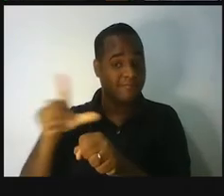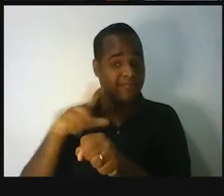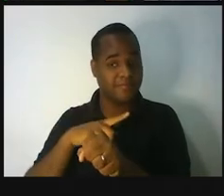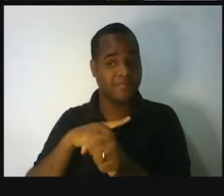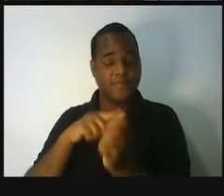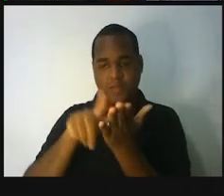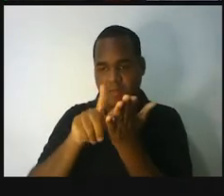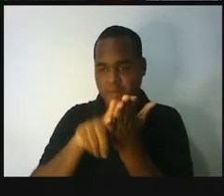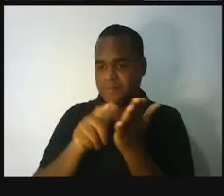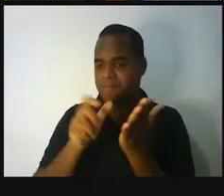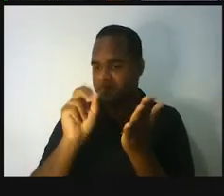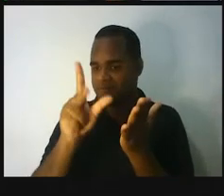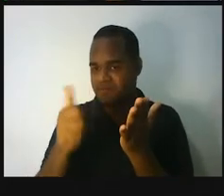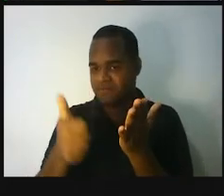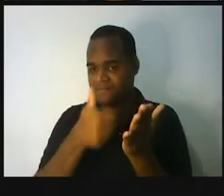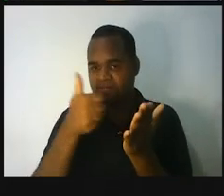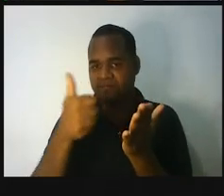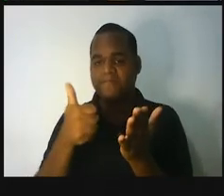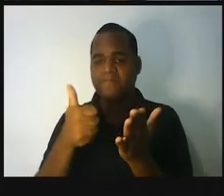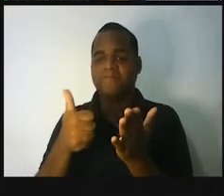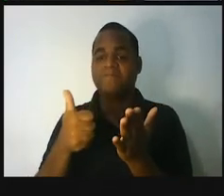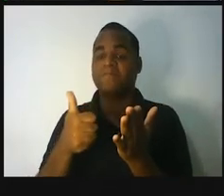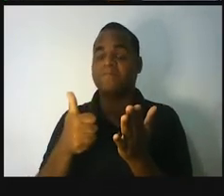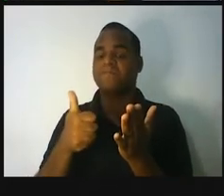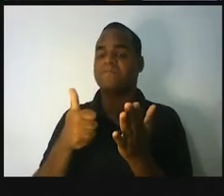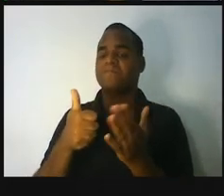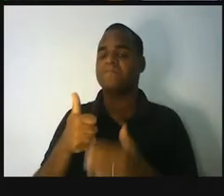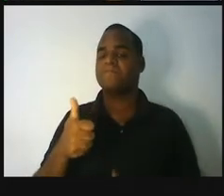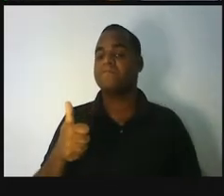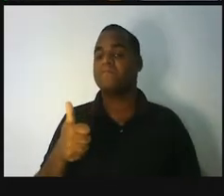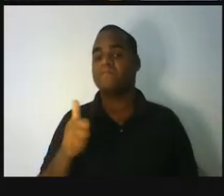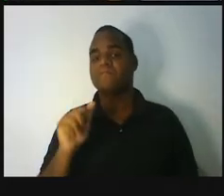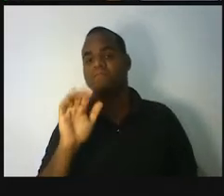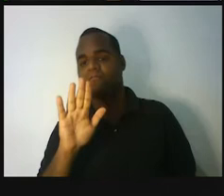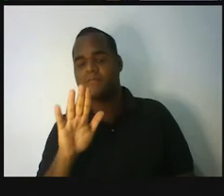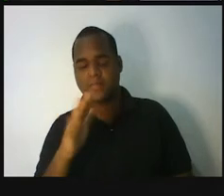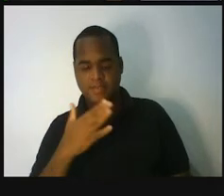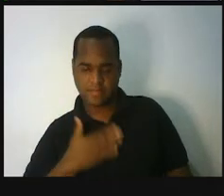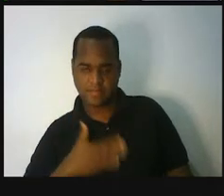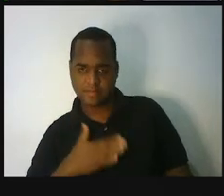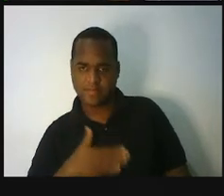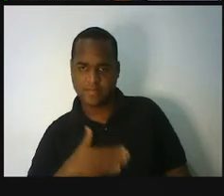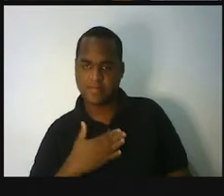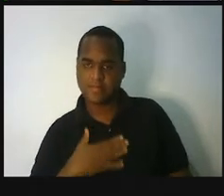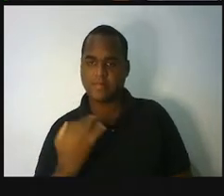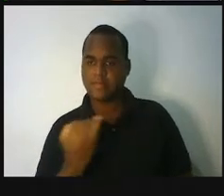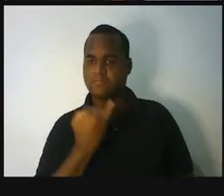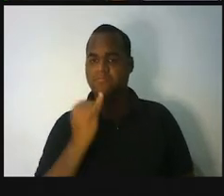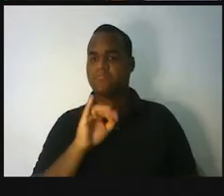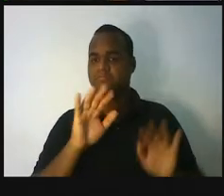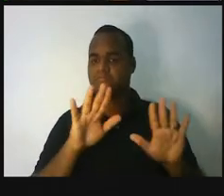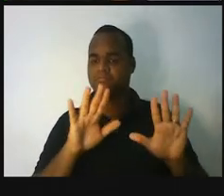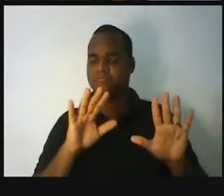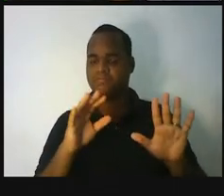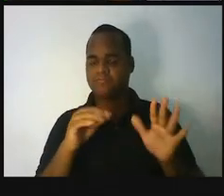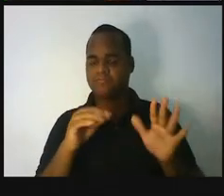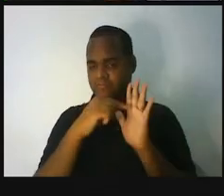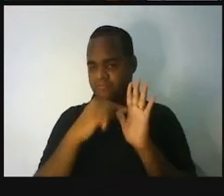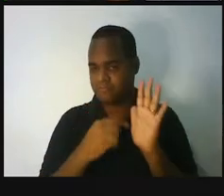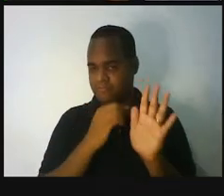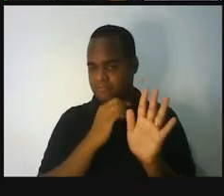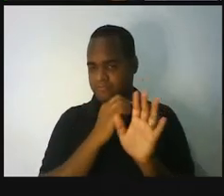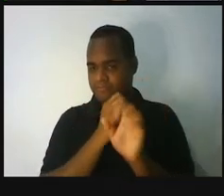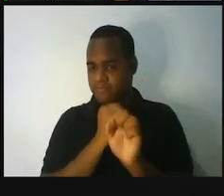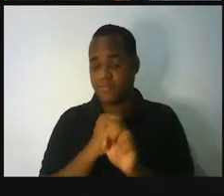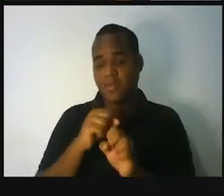papel. Tá bom? Então, vamos lá. Ah, opa, calma, professor. Não adianta ter calculadora, não adianta ter